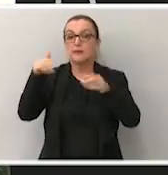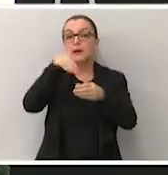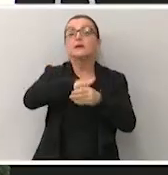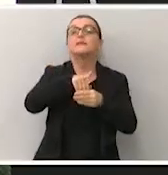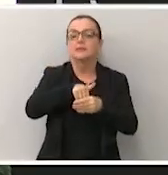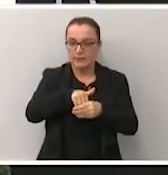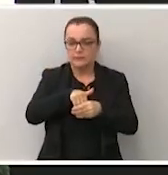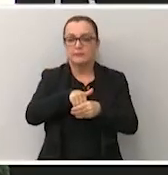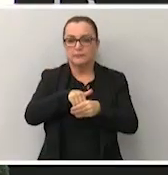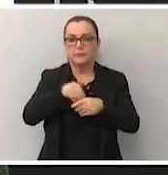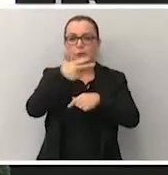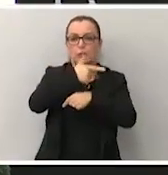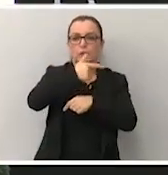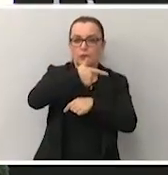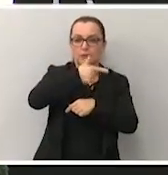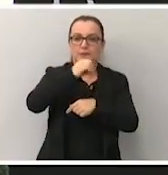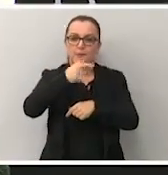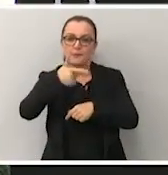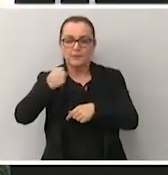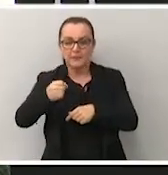eleição a eleição 2020 que acontece em novembro.